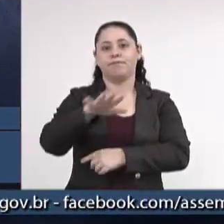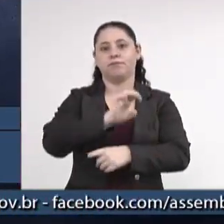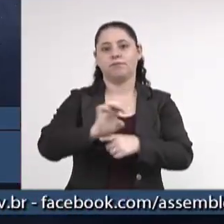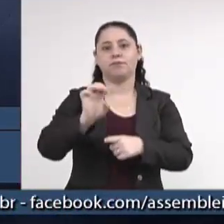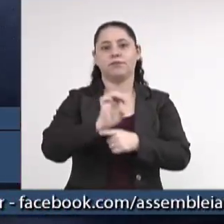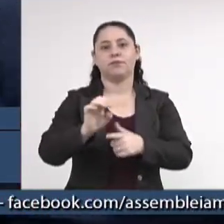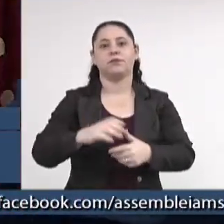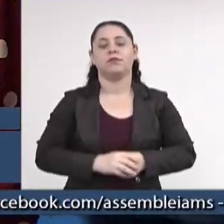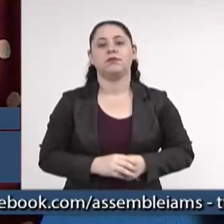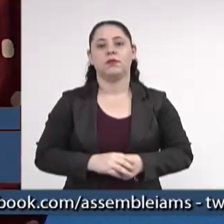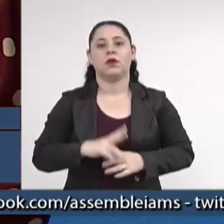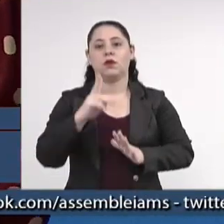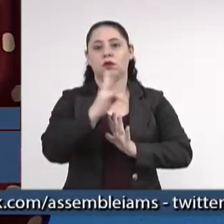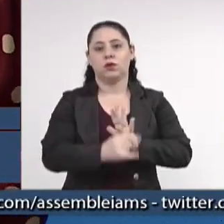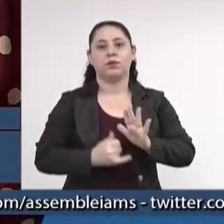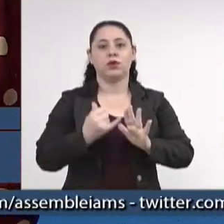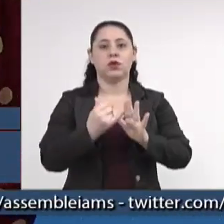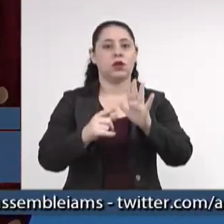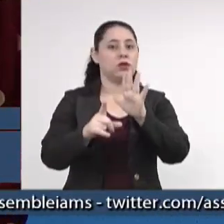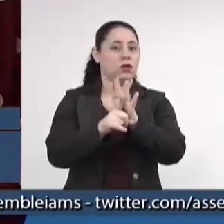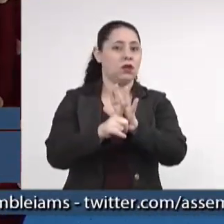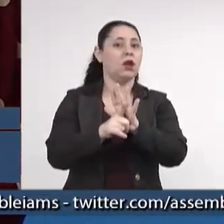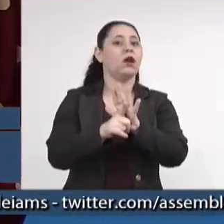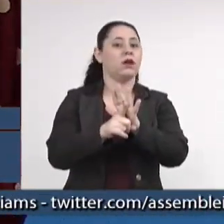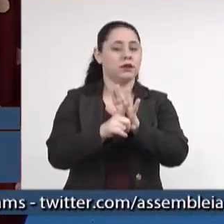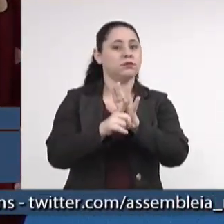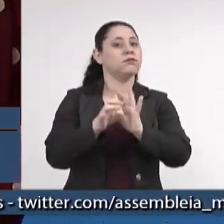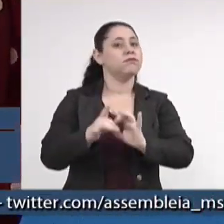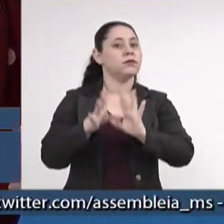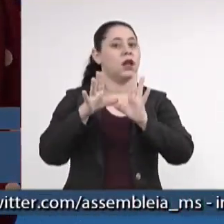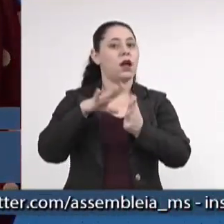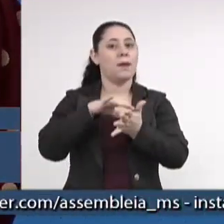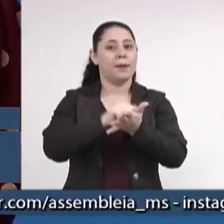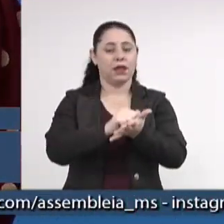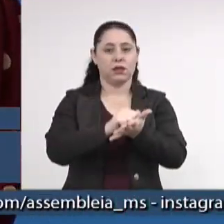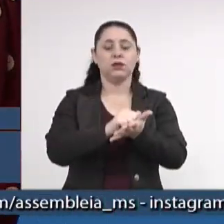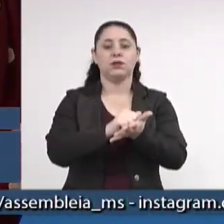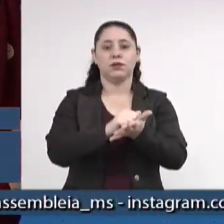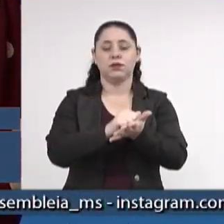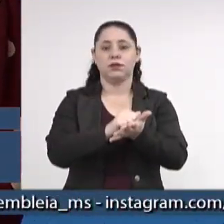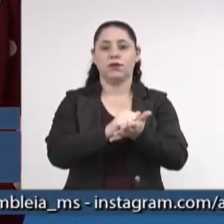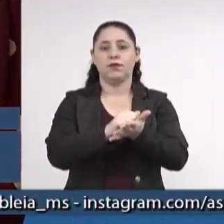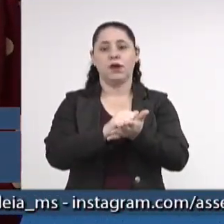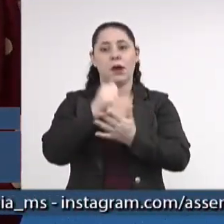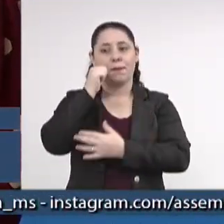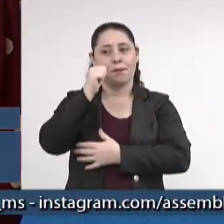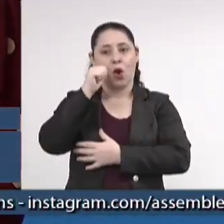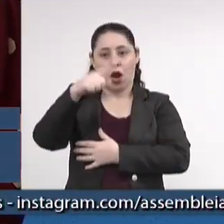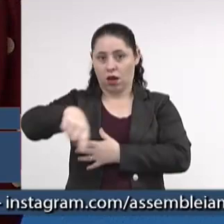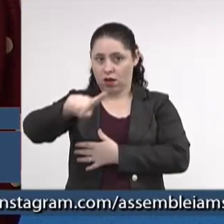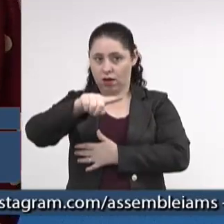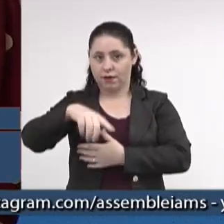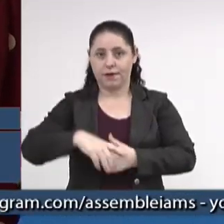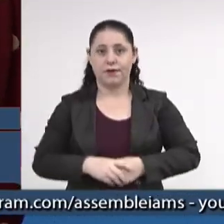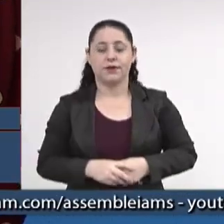estadual. O projeto de lei para disponibilização do aplicativo às nossas mulheres